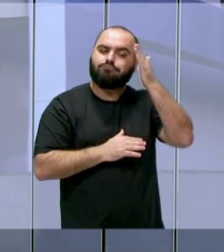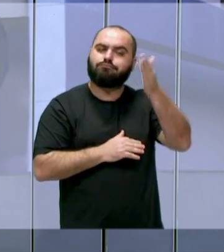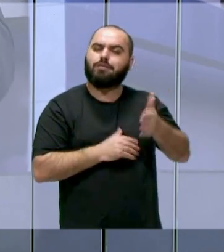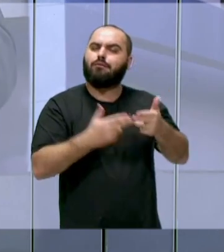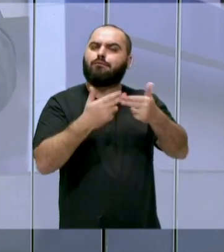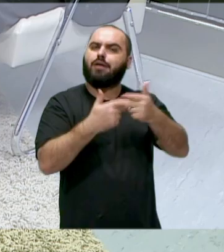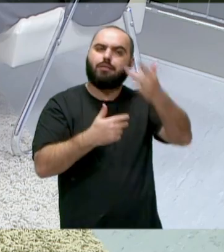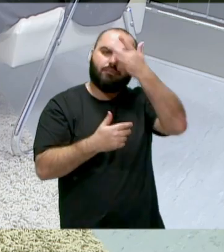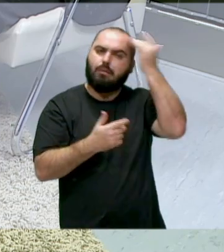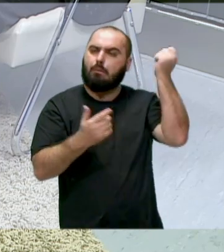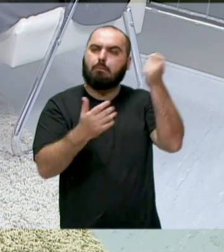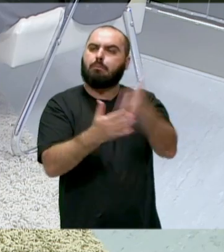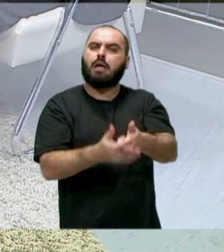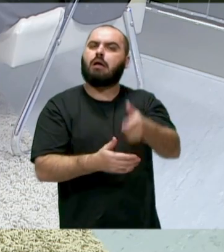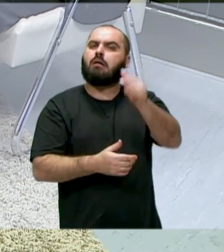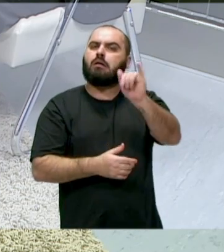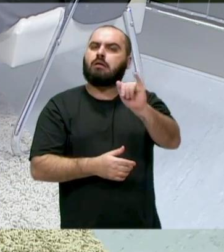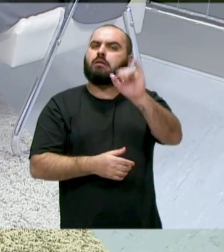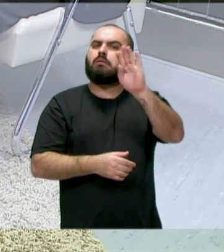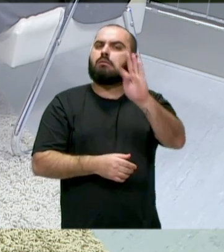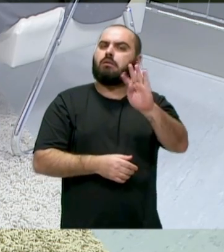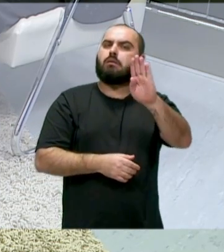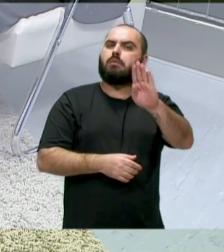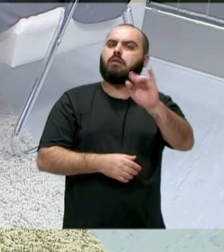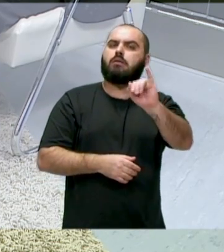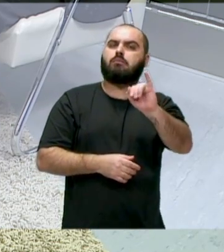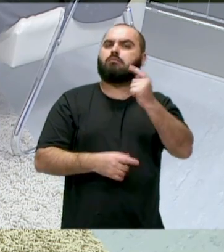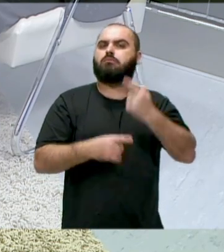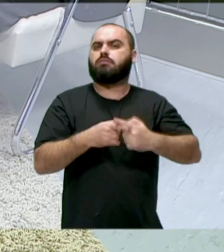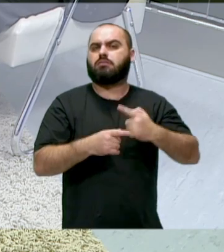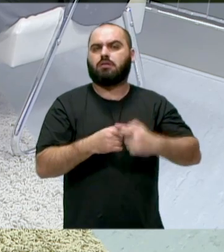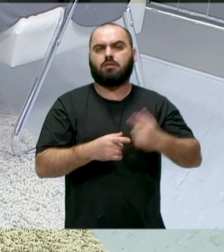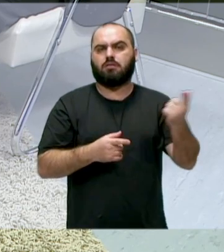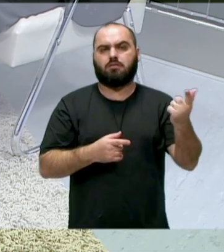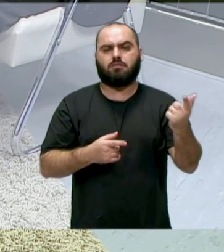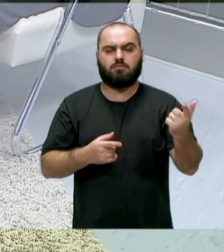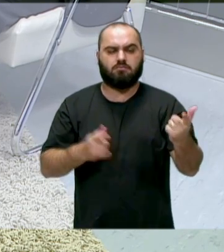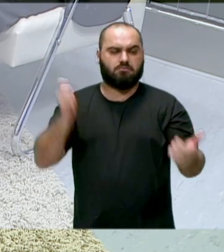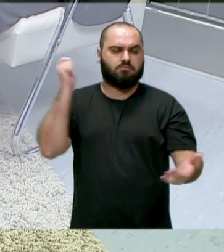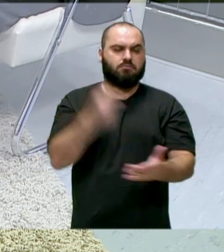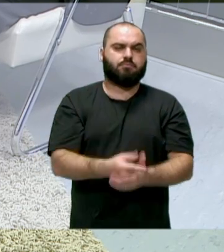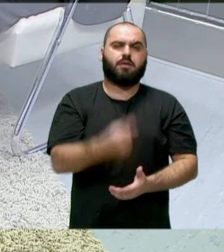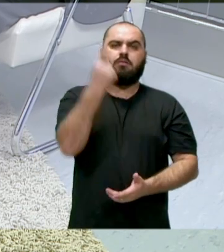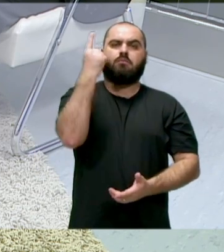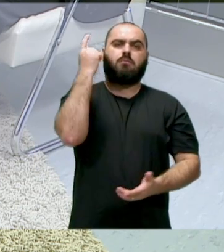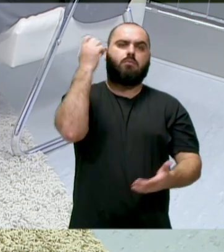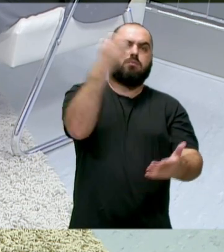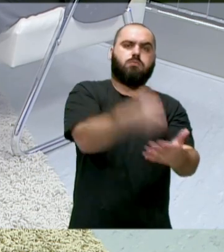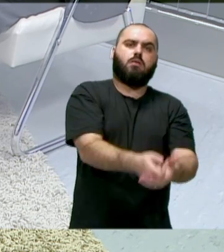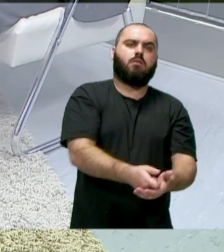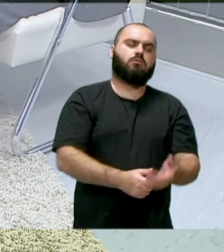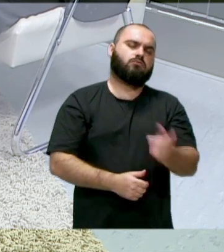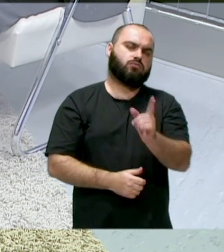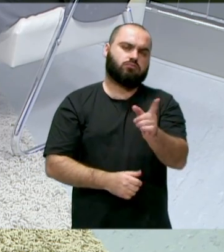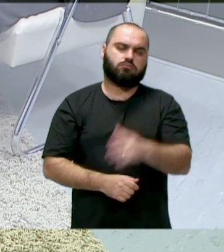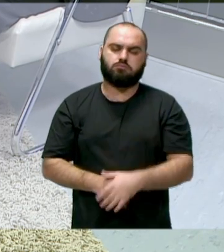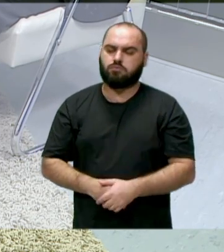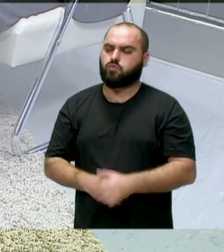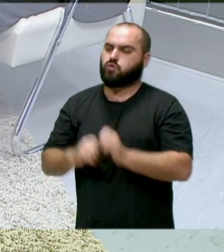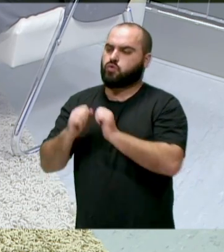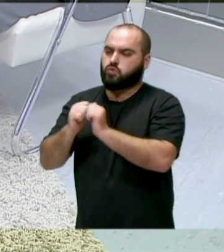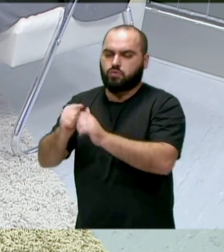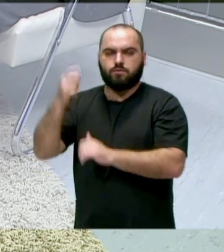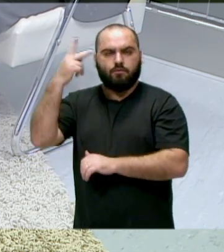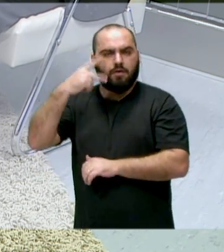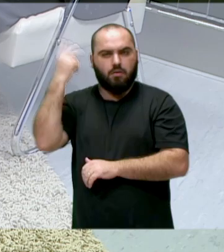deixam de pagar o ITBI justamente porque até então era inflexível. Então, gente veio junto com o vereador Robson